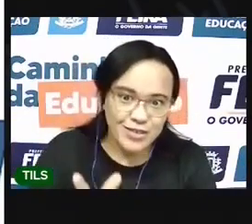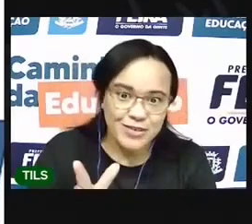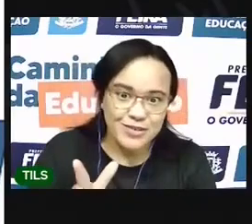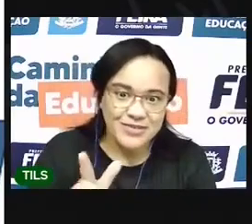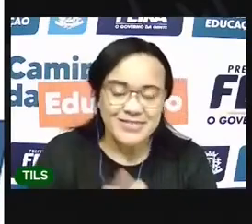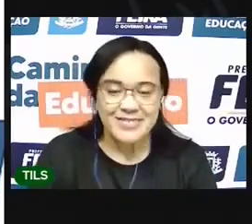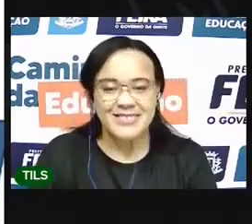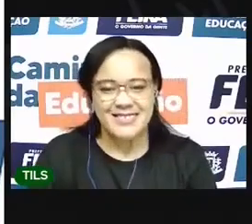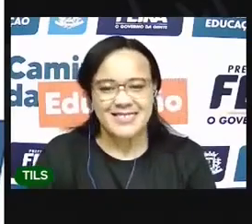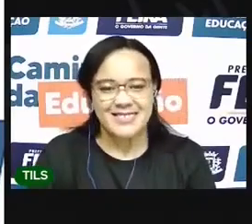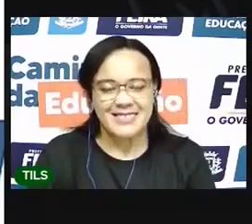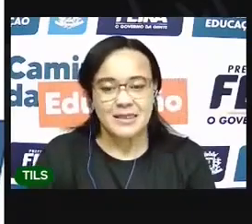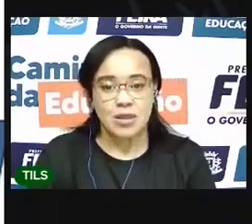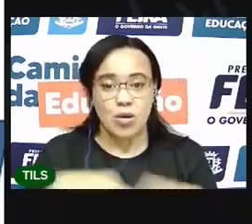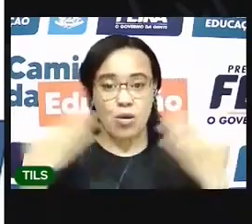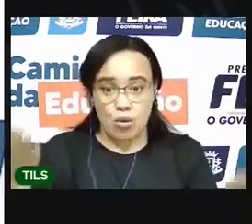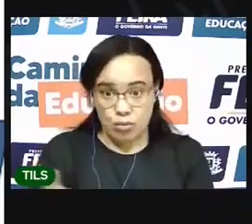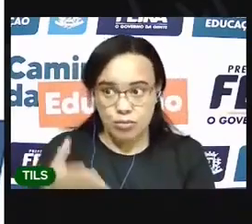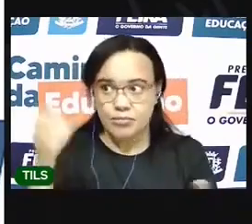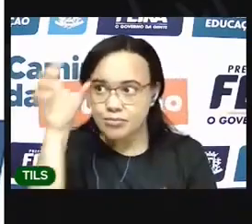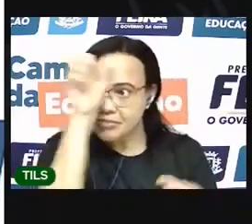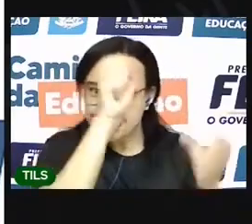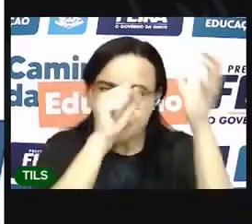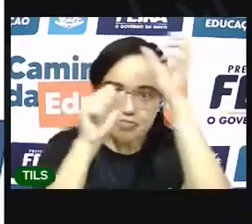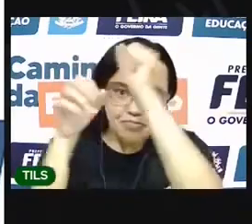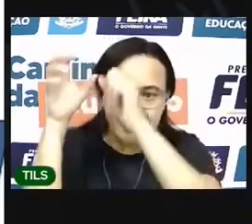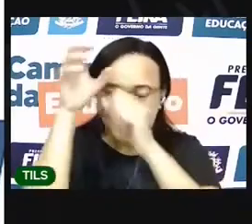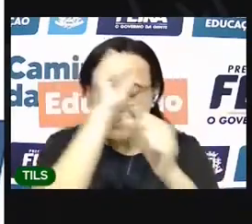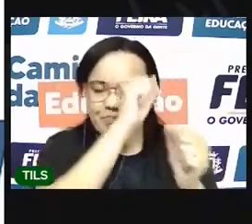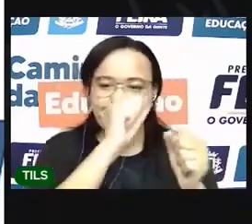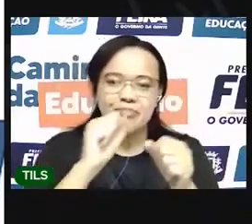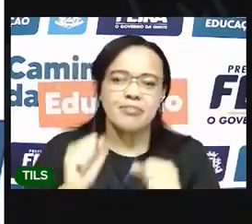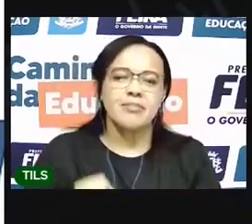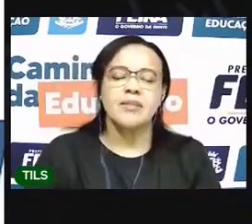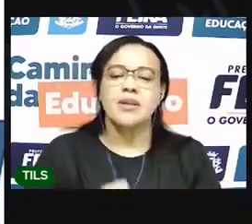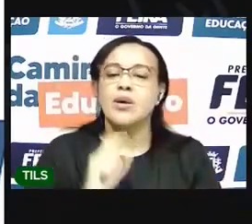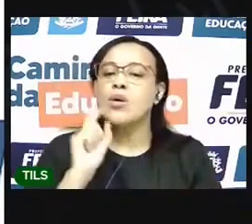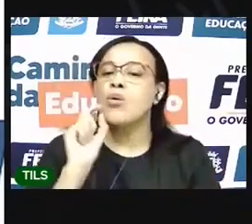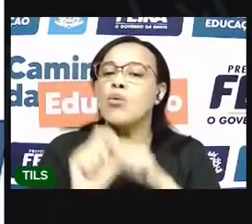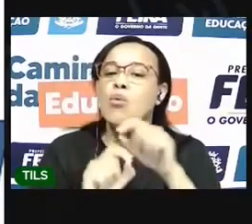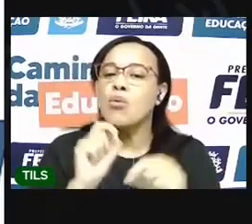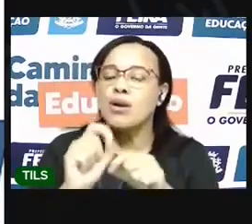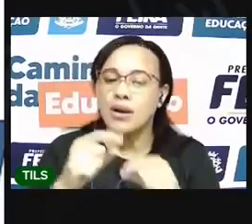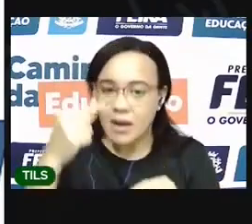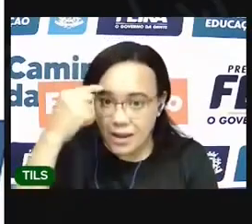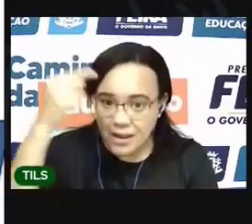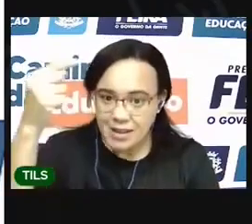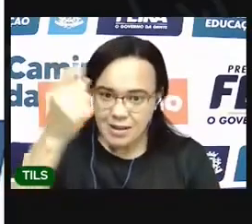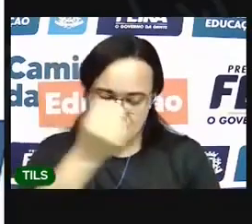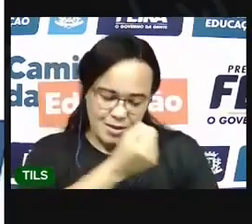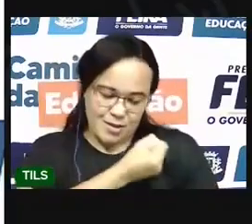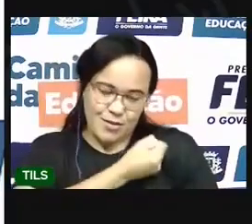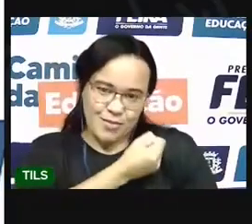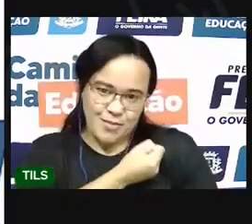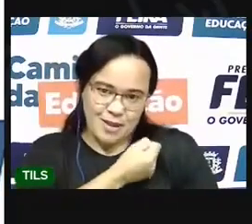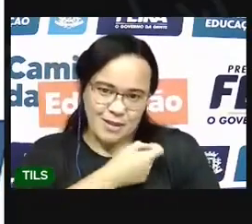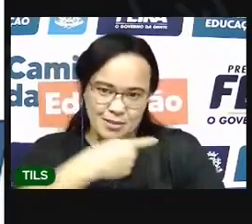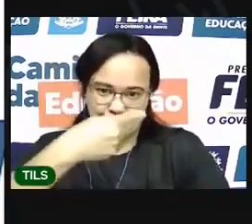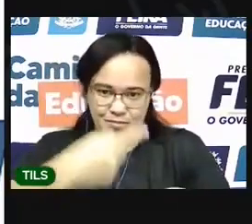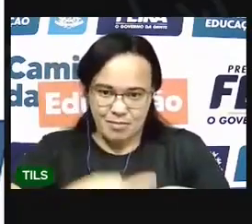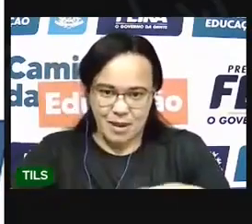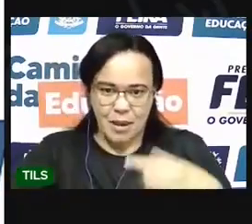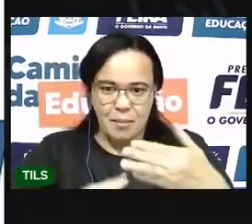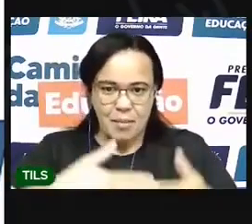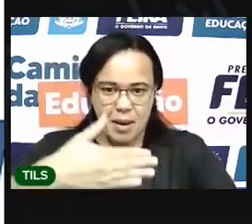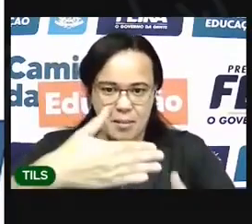A gente aprendeu hoje Sobre a sequência numérica E também relembrou